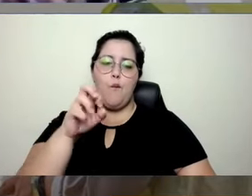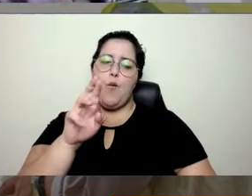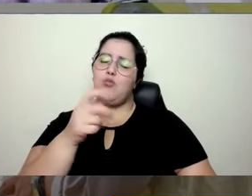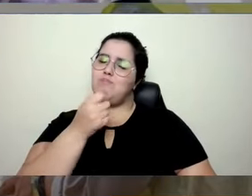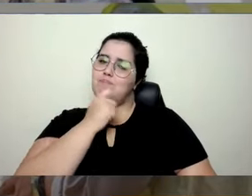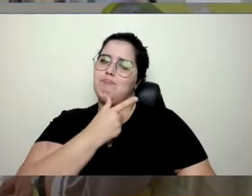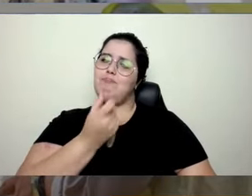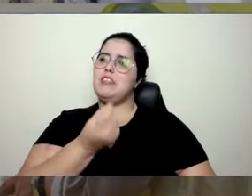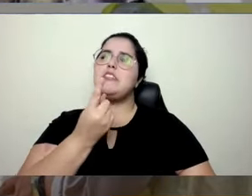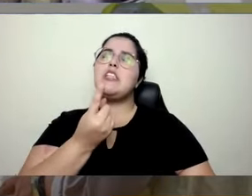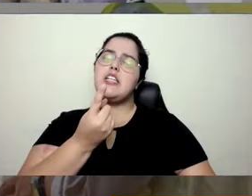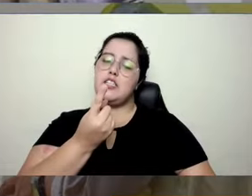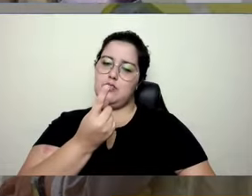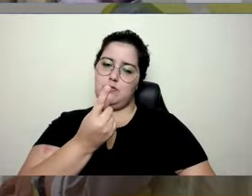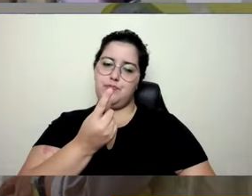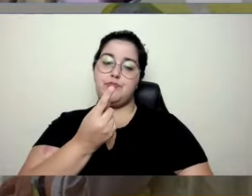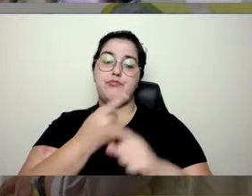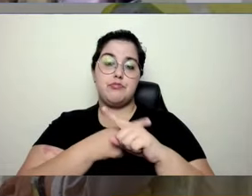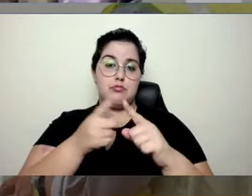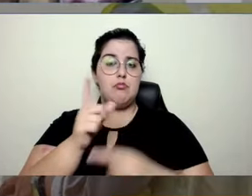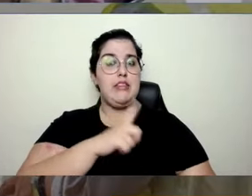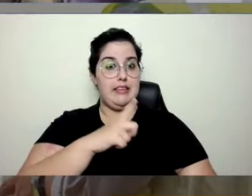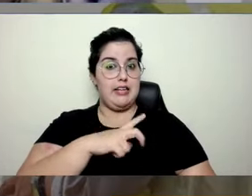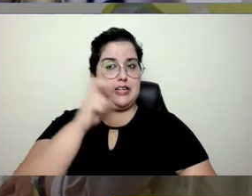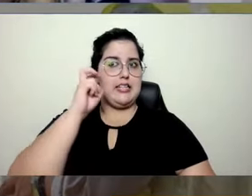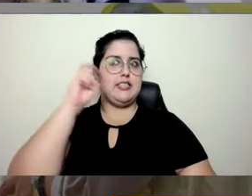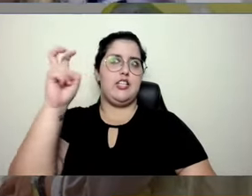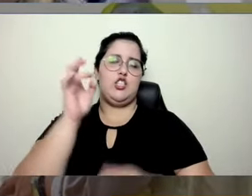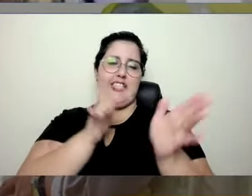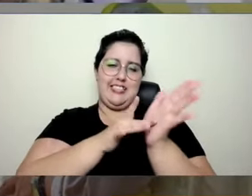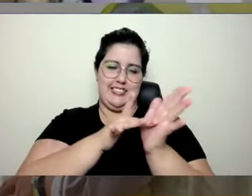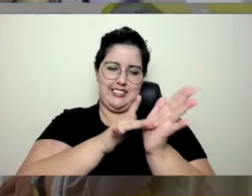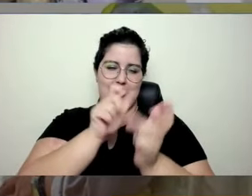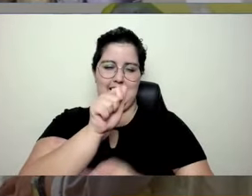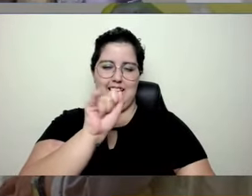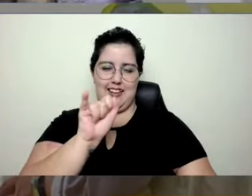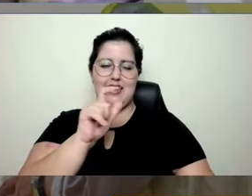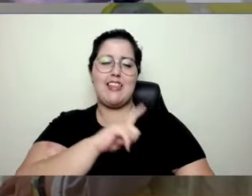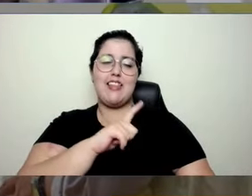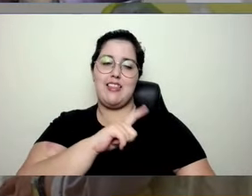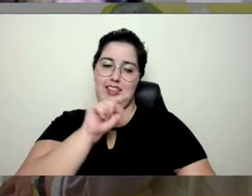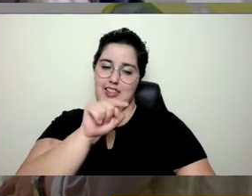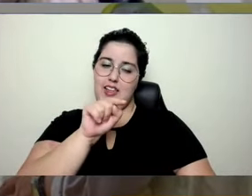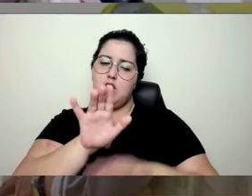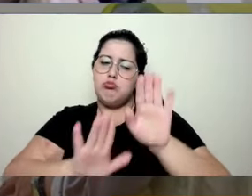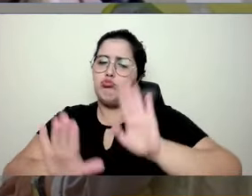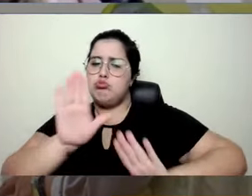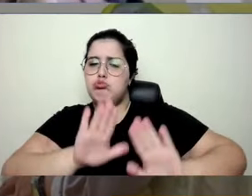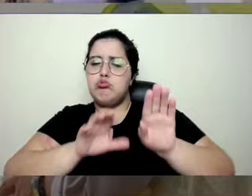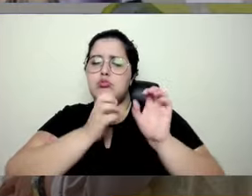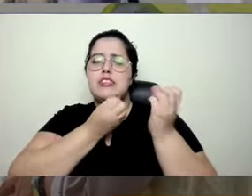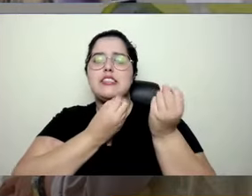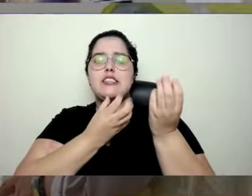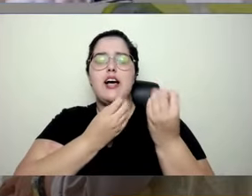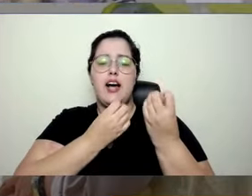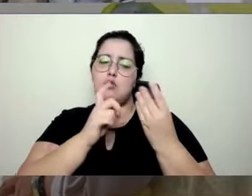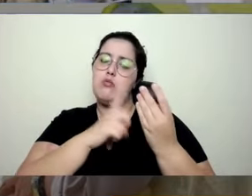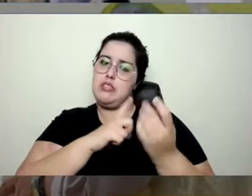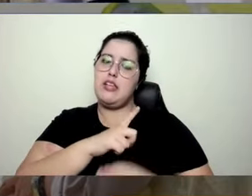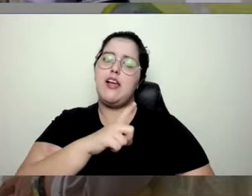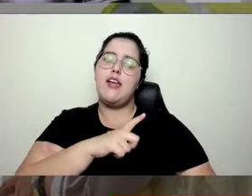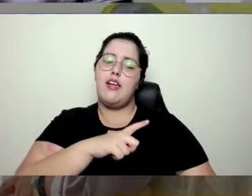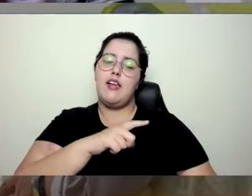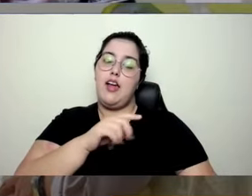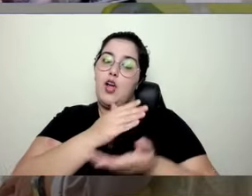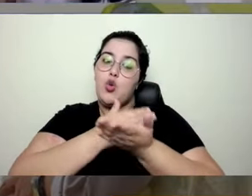hoje, a nossa inteligência artificial ela vai curar esses dados, ela vai começar a se auto